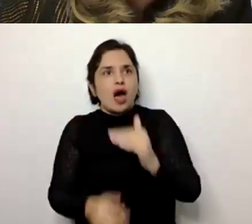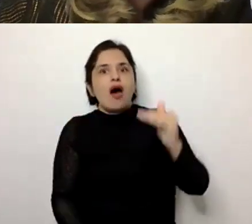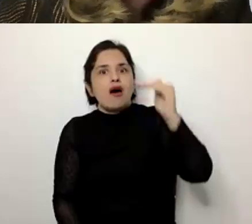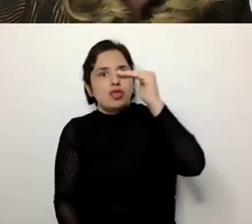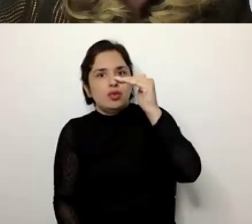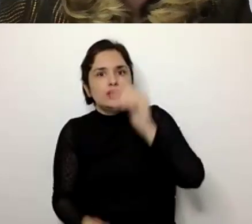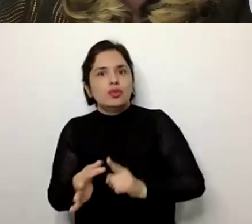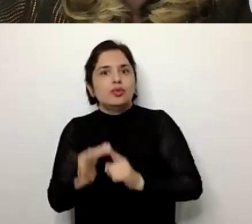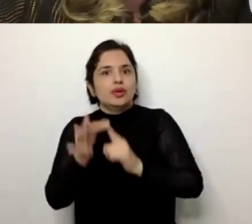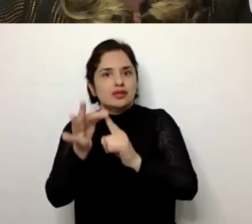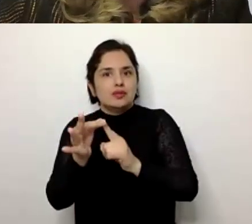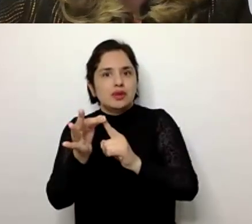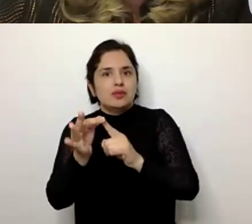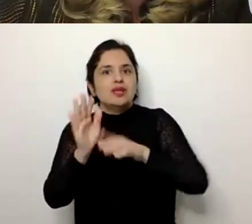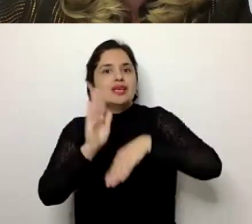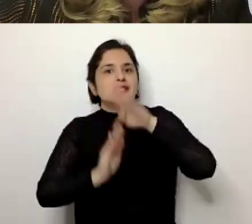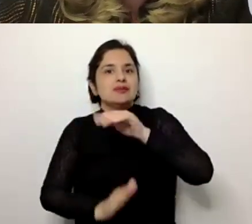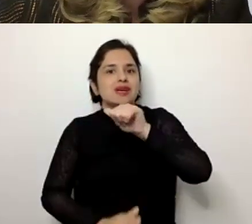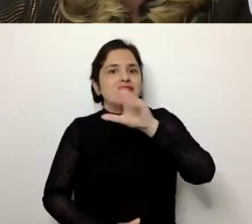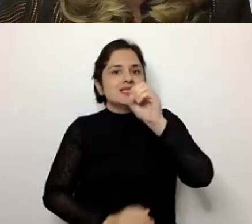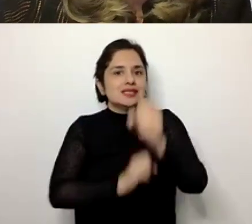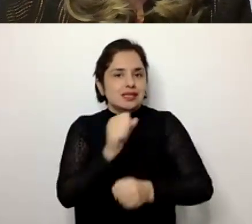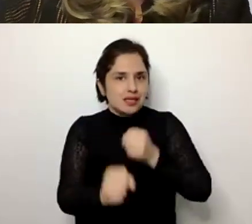principalmente acima de 60 anos.